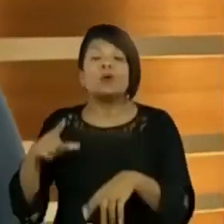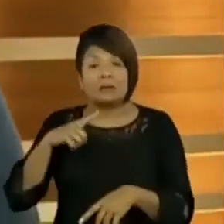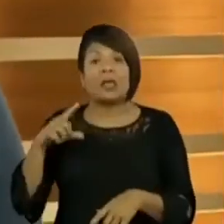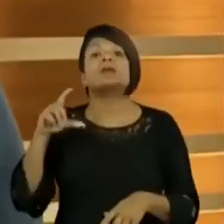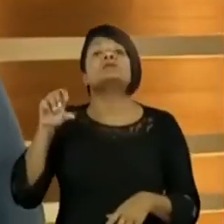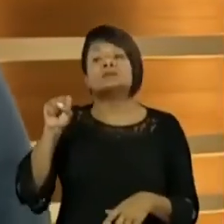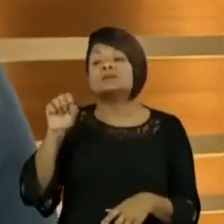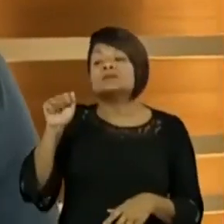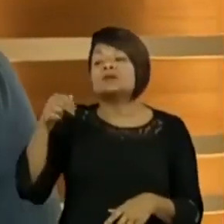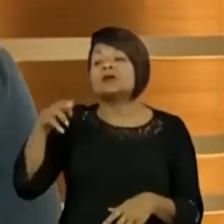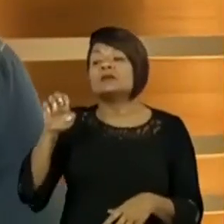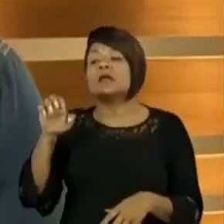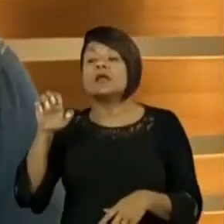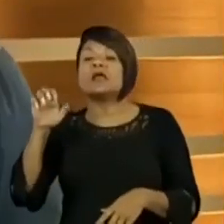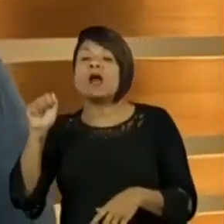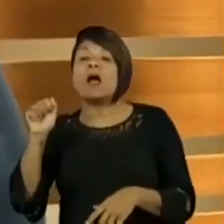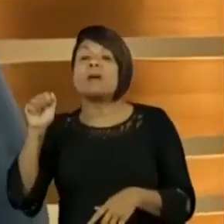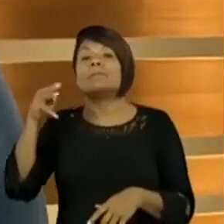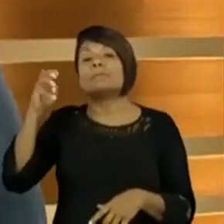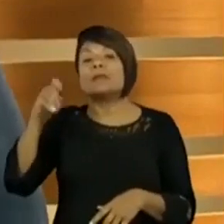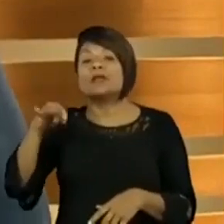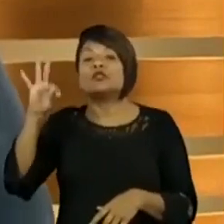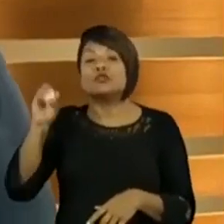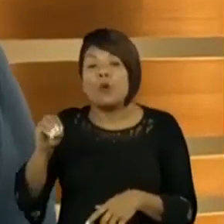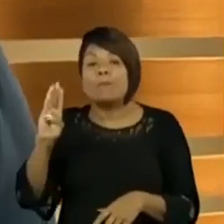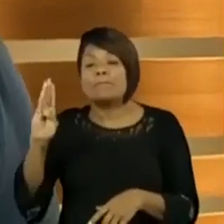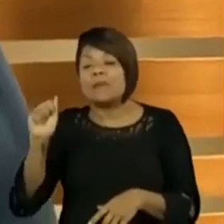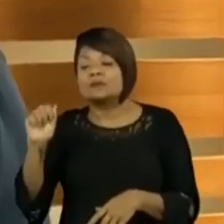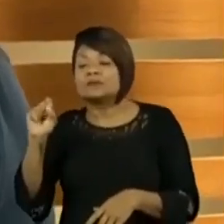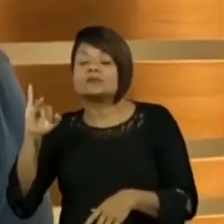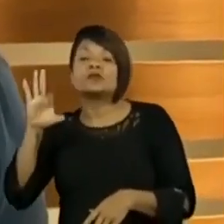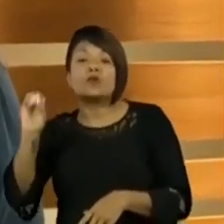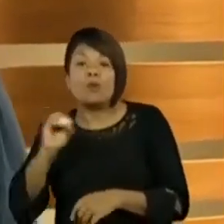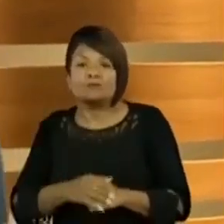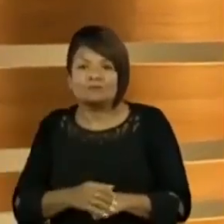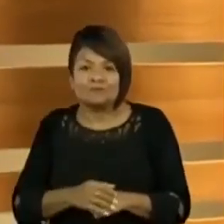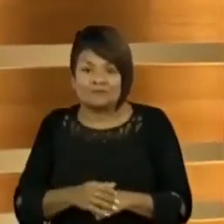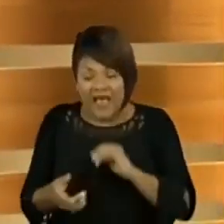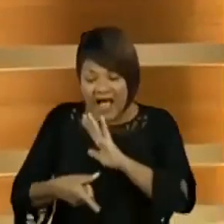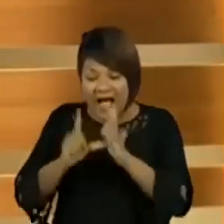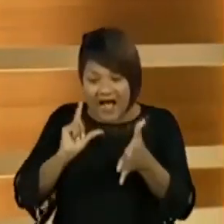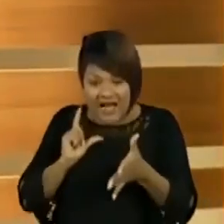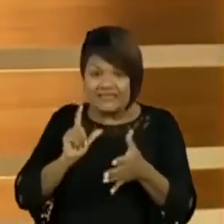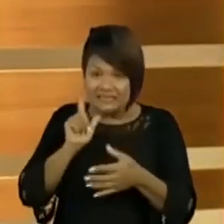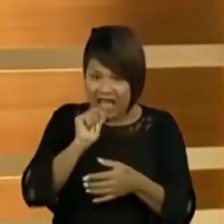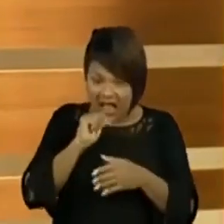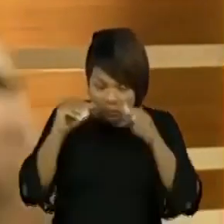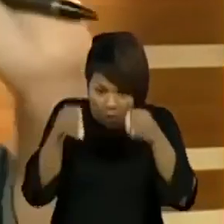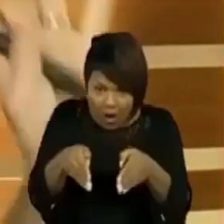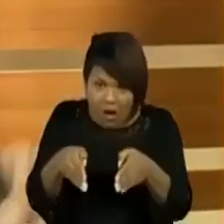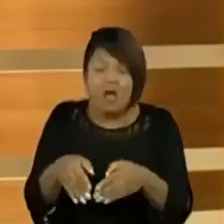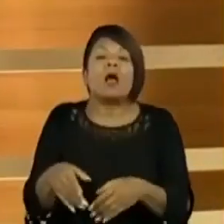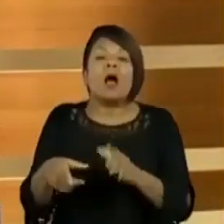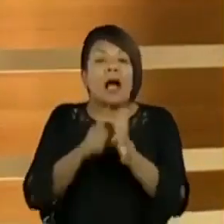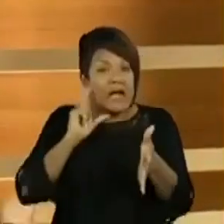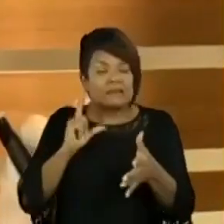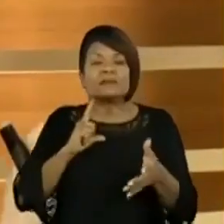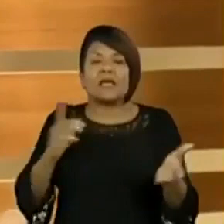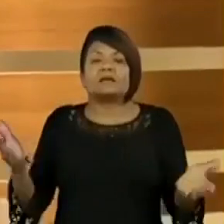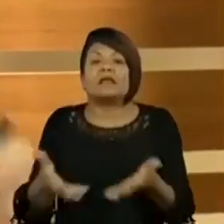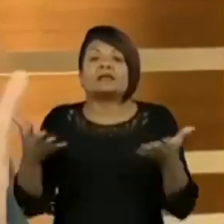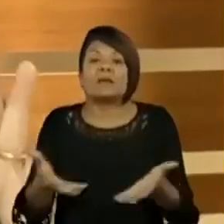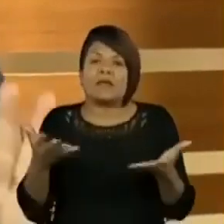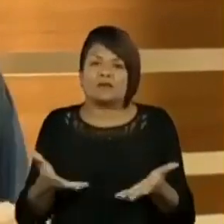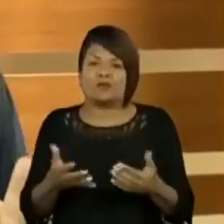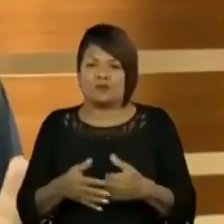parecer estranho, mas essa água, ela passou por um tratamento. Ou mesmo quando você vai no banheiro e aí as suas necessidades vão